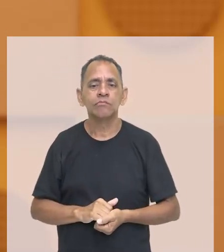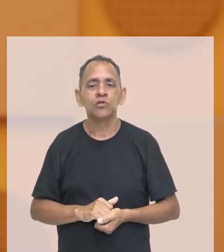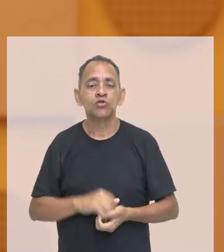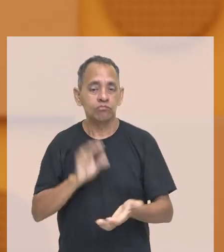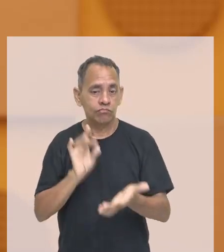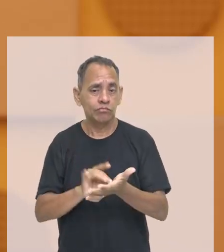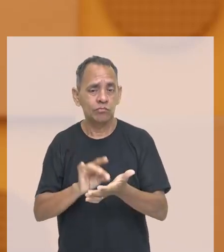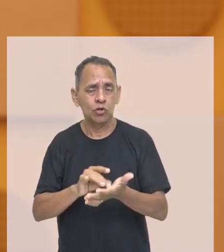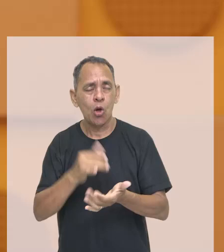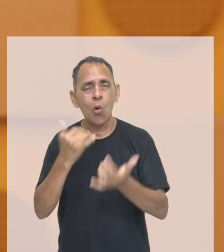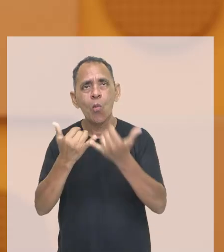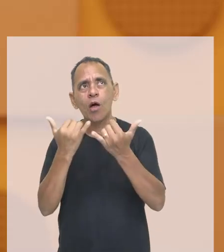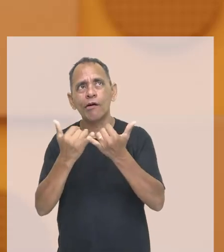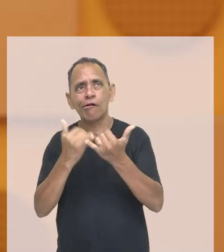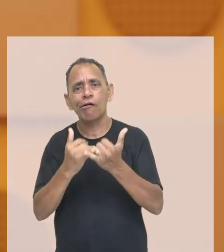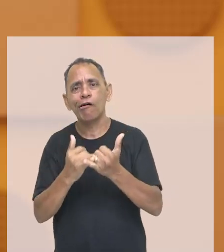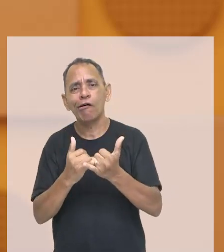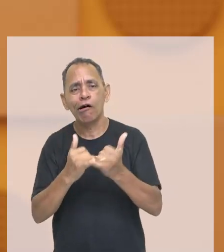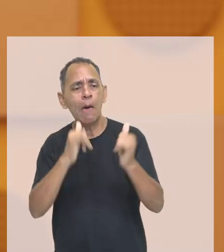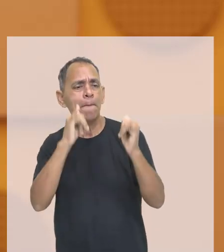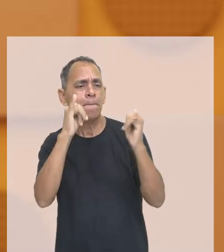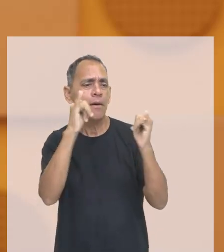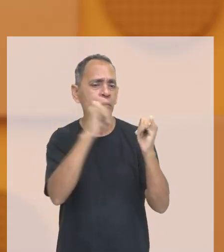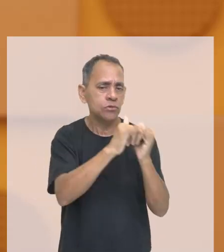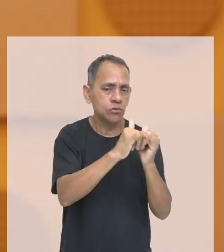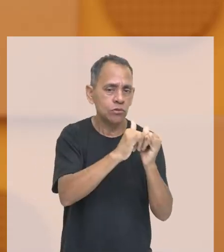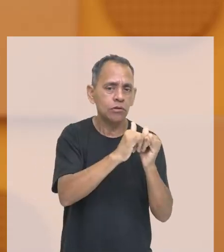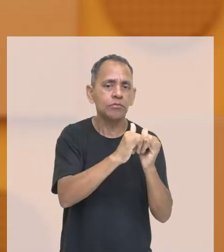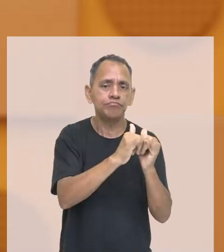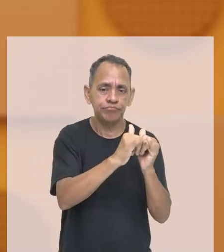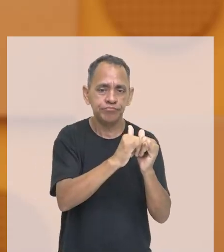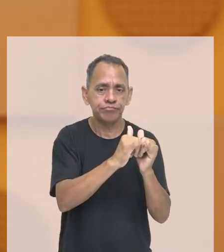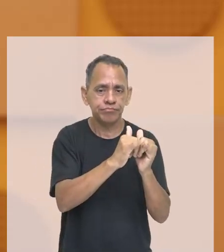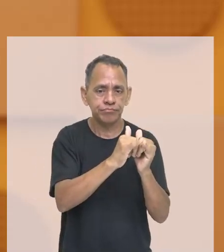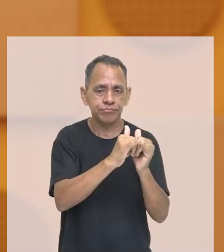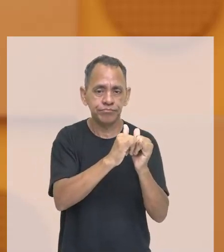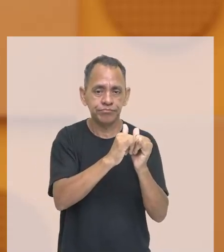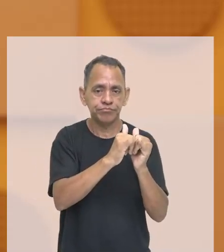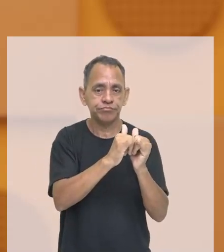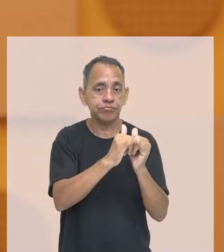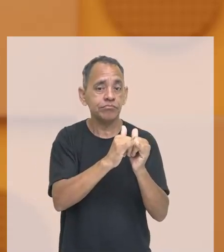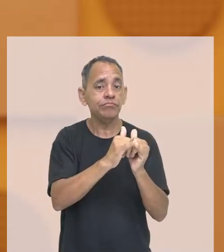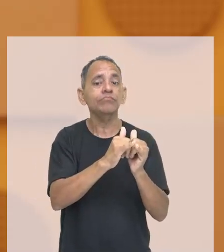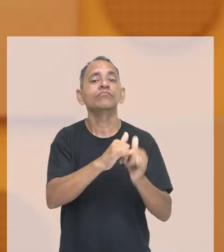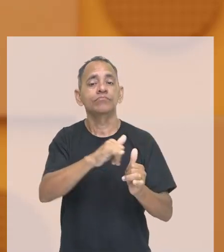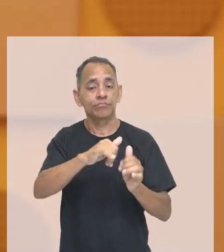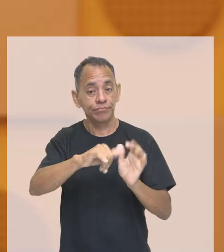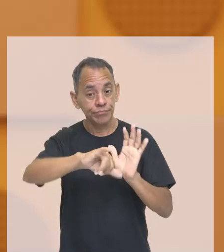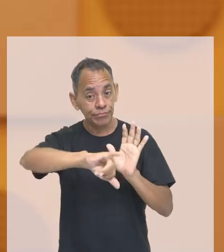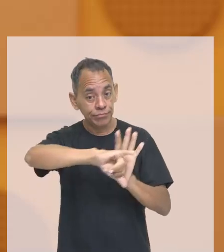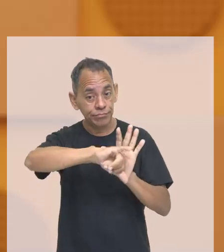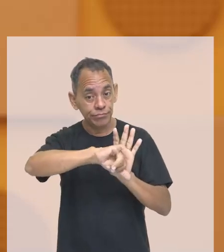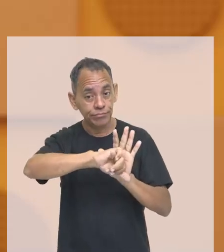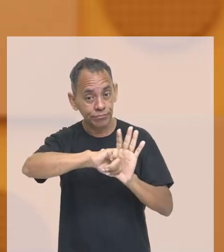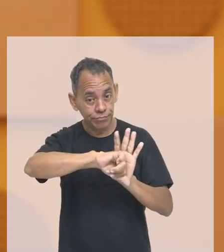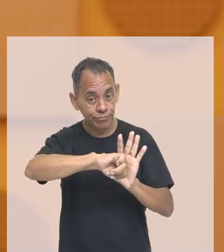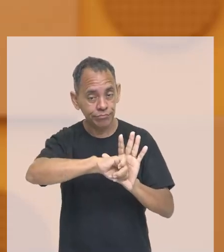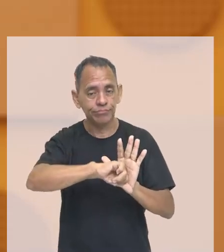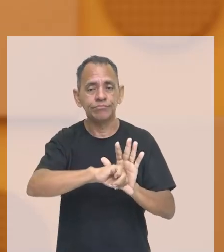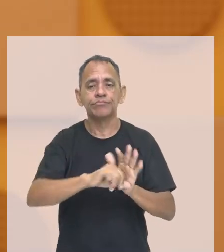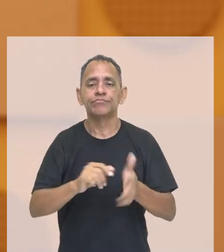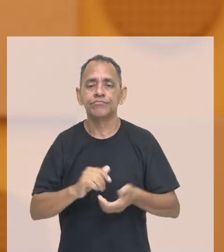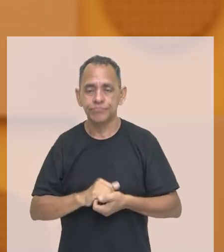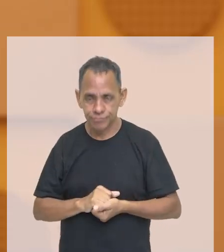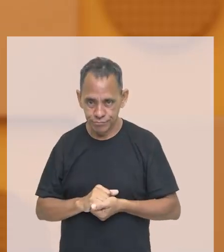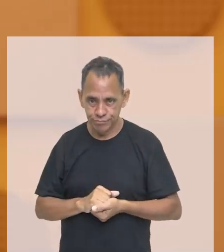engraçado falar isso, ela perdoa os crimes políticos dos opositores do regime, ao mesmo tempo também ela perdoa a